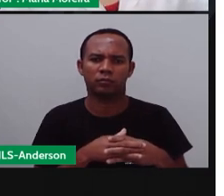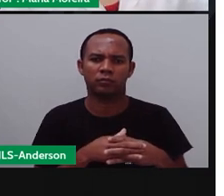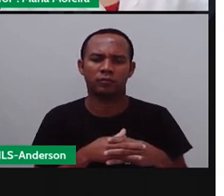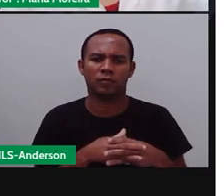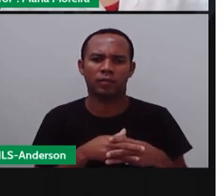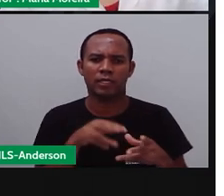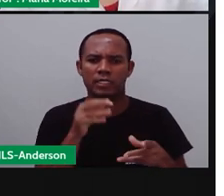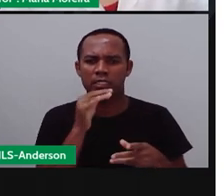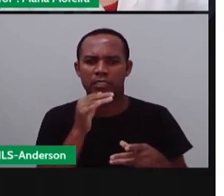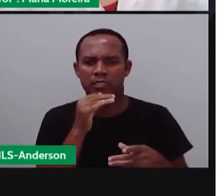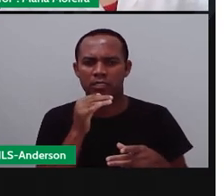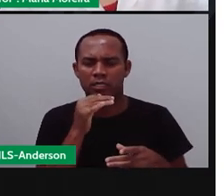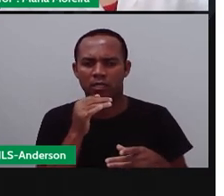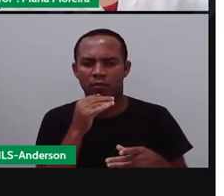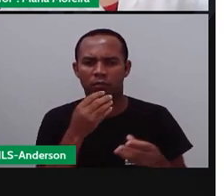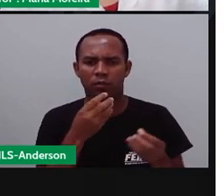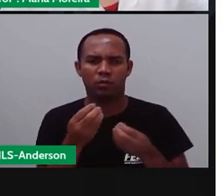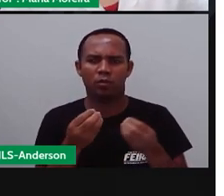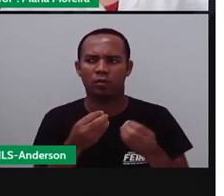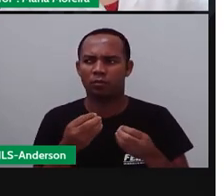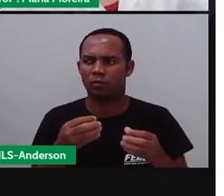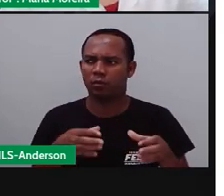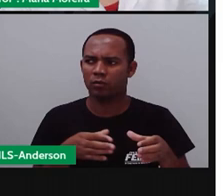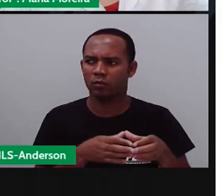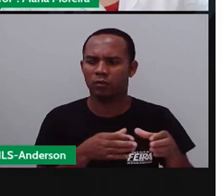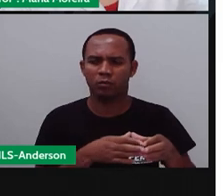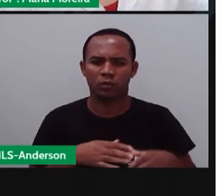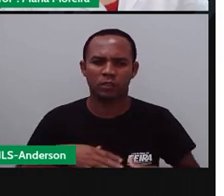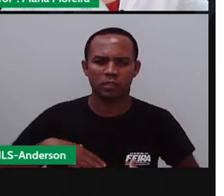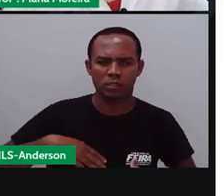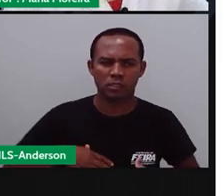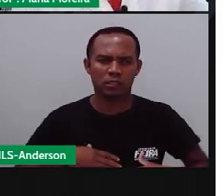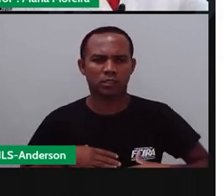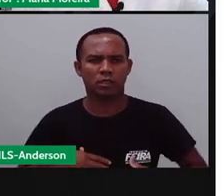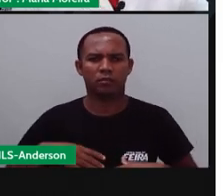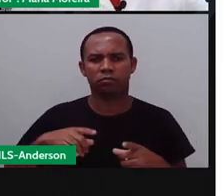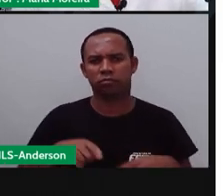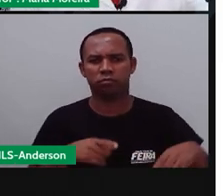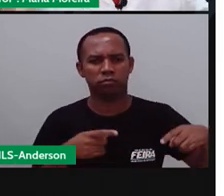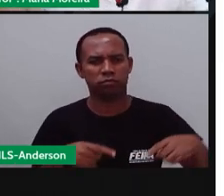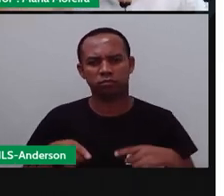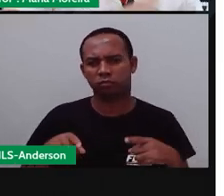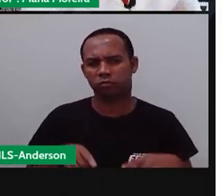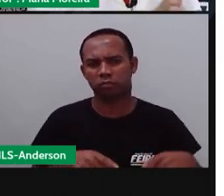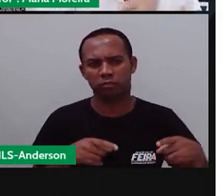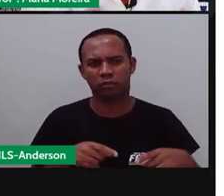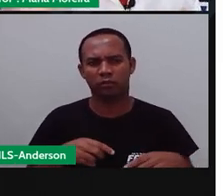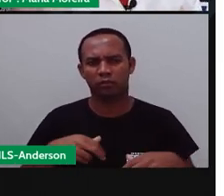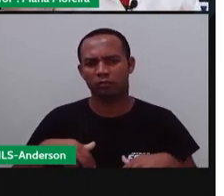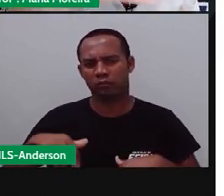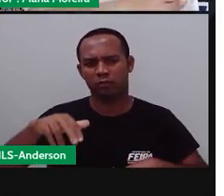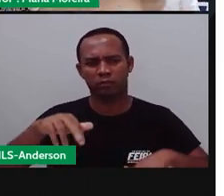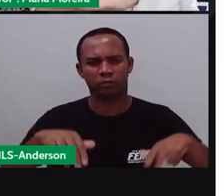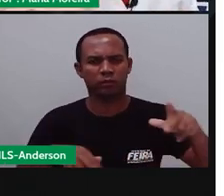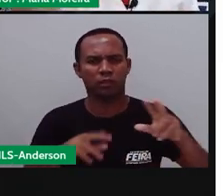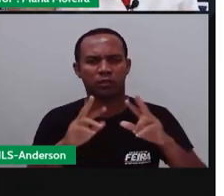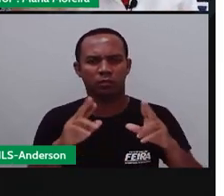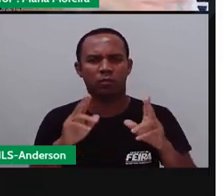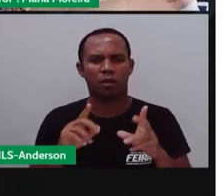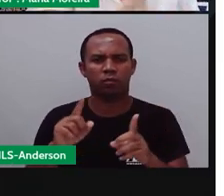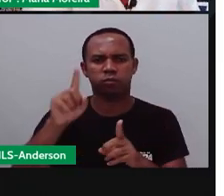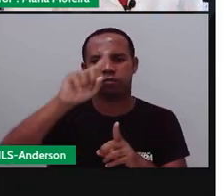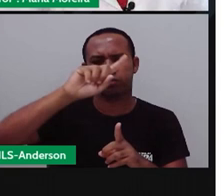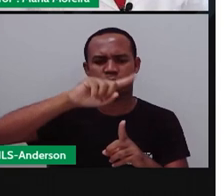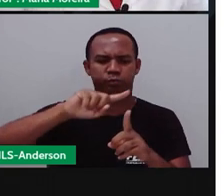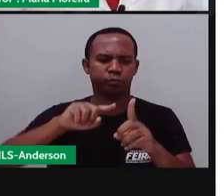Durante a translação dos dançarinos, que se dá em zigue-zague, ou seja, vai passando, vai meio que costurando, né?